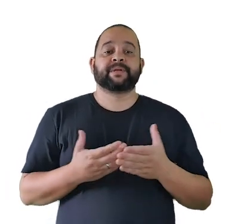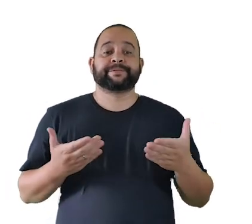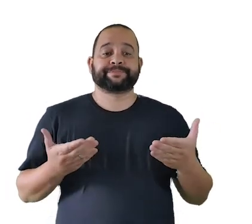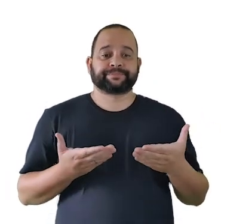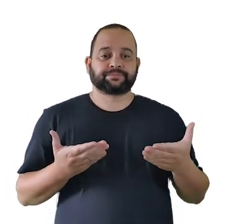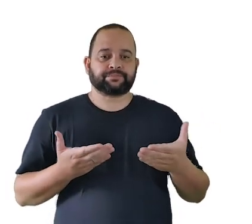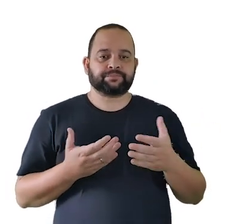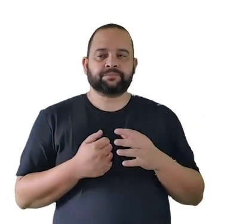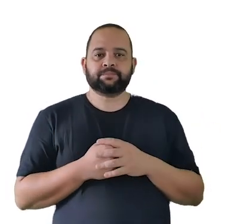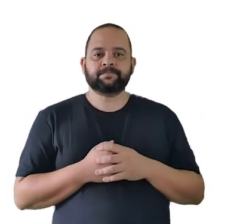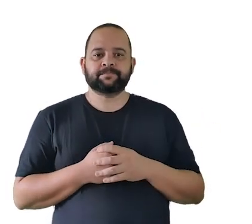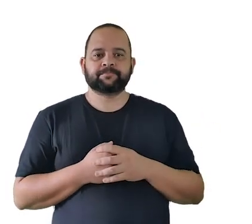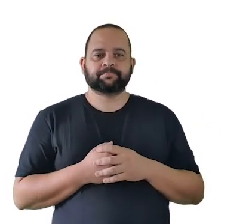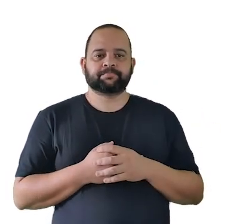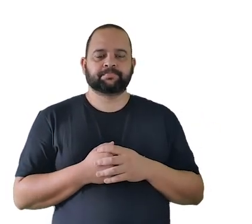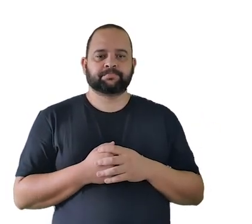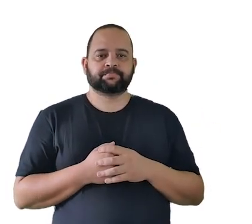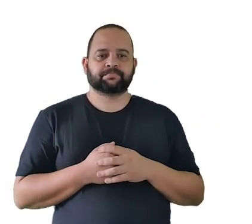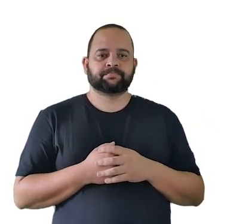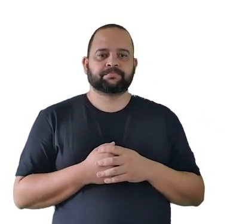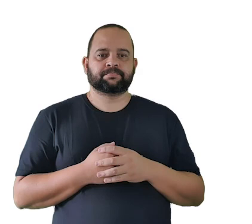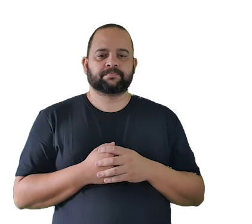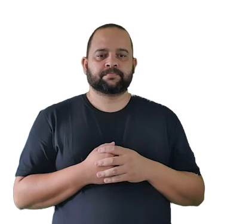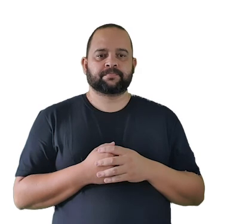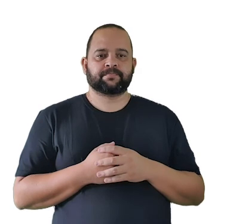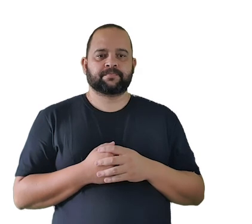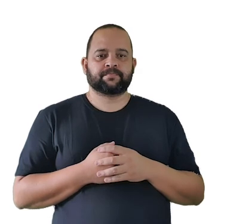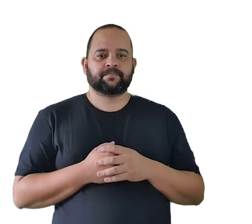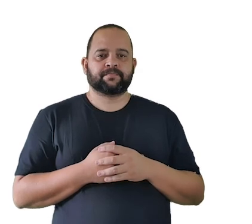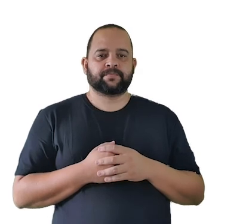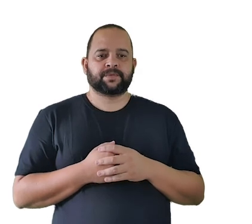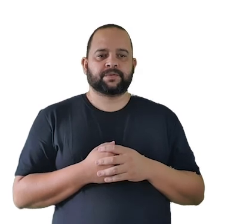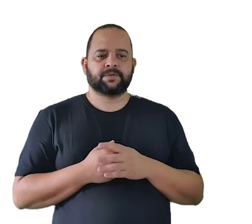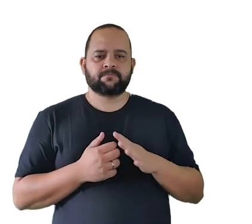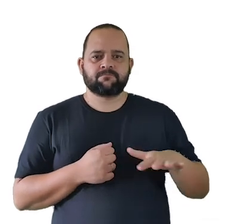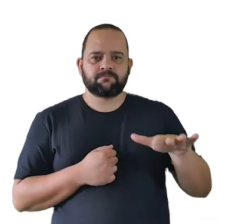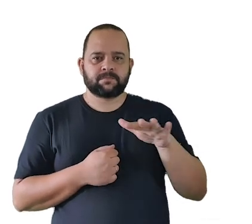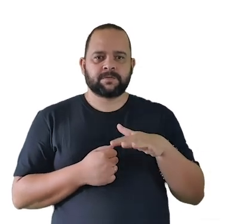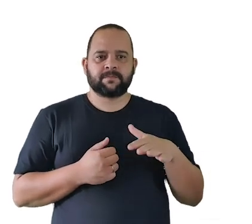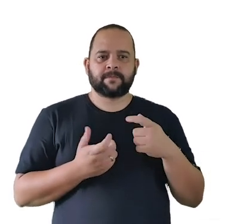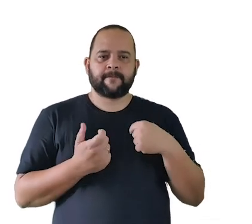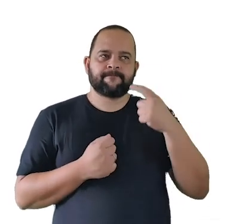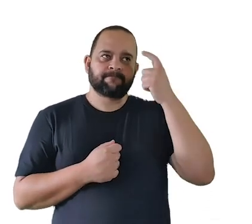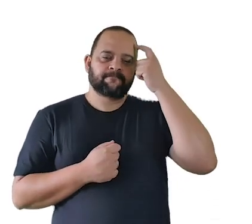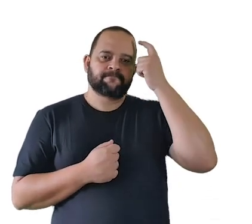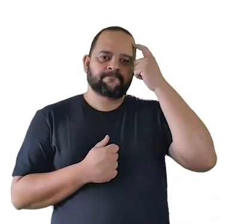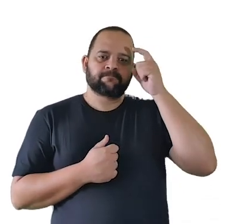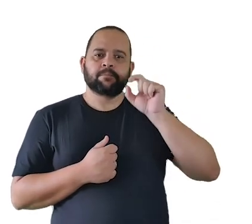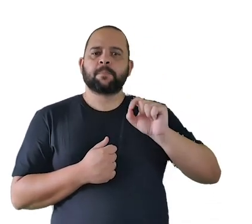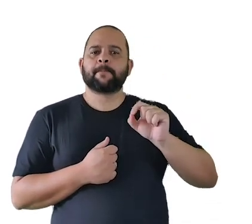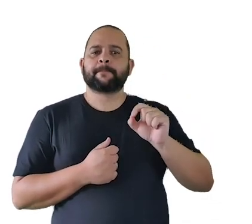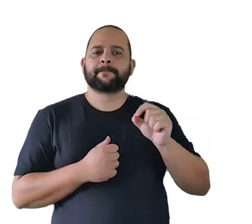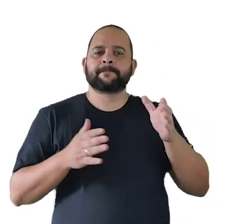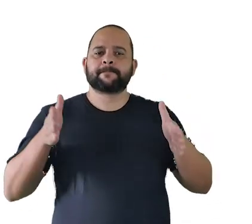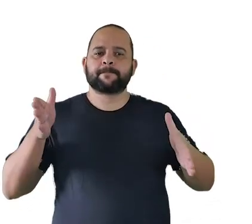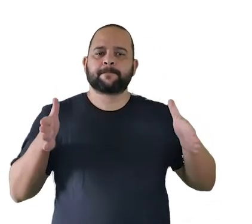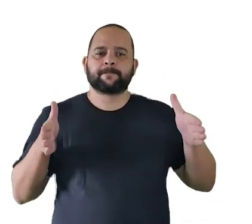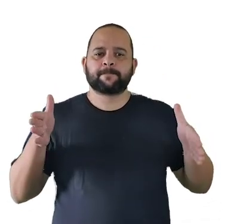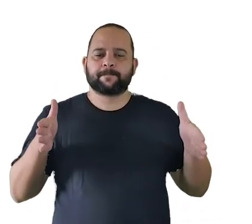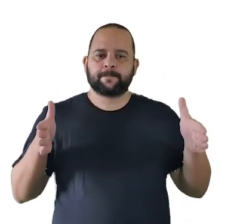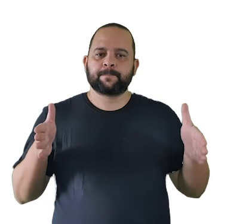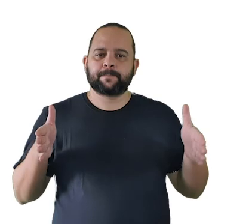parte mais sacra a gente começa a entrar numa parte mais sacra e mais pensando nesse período